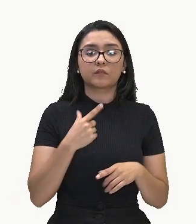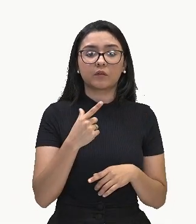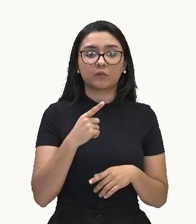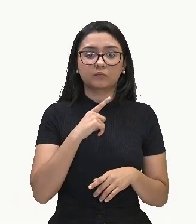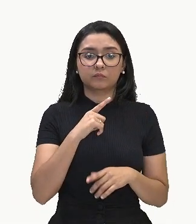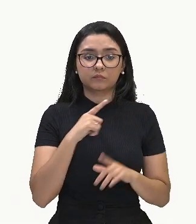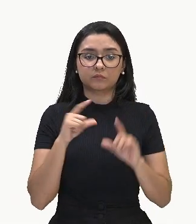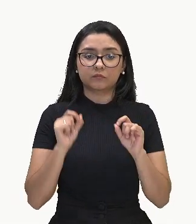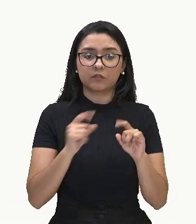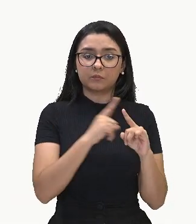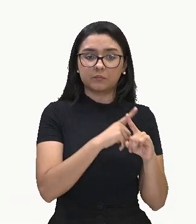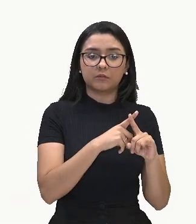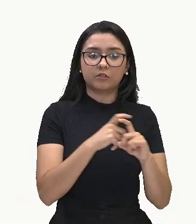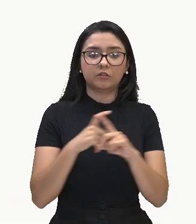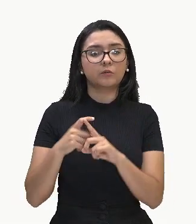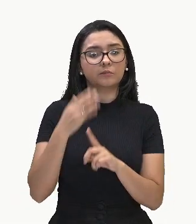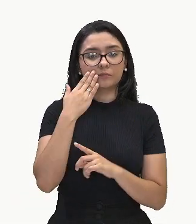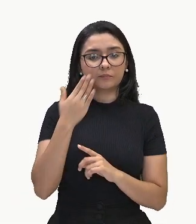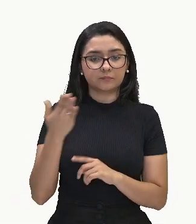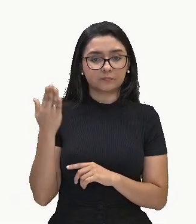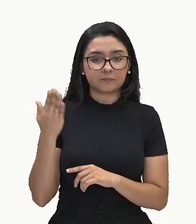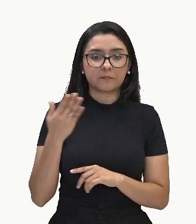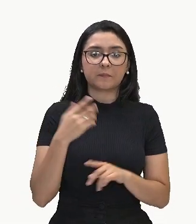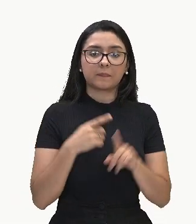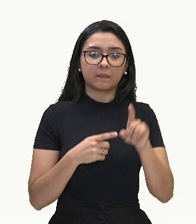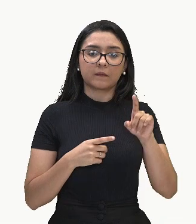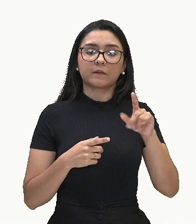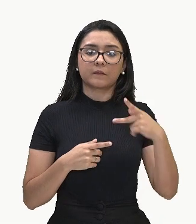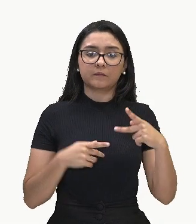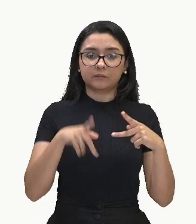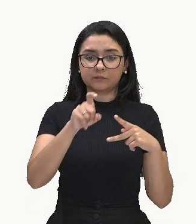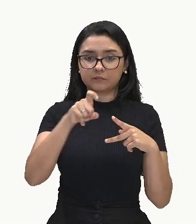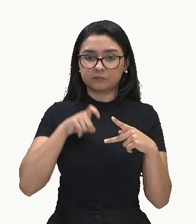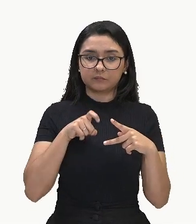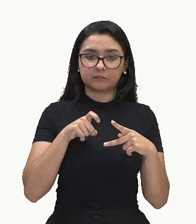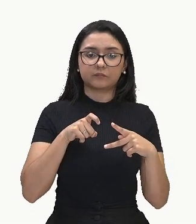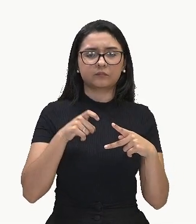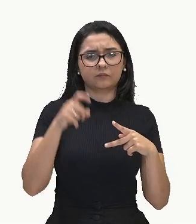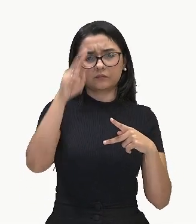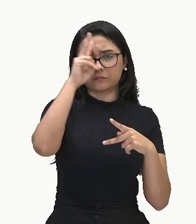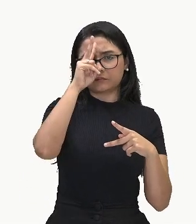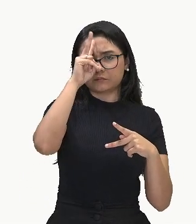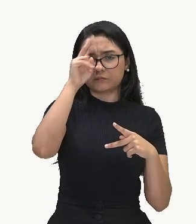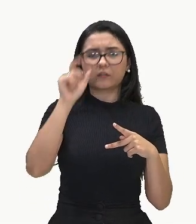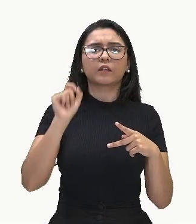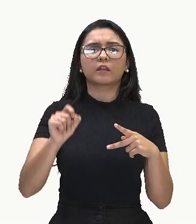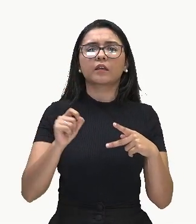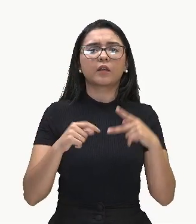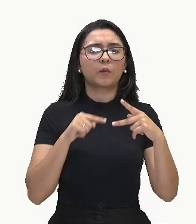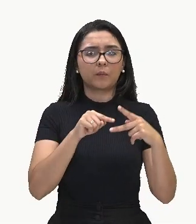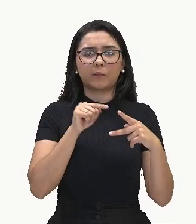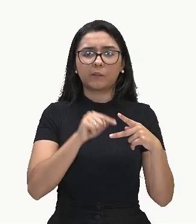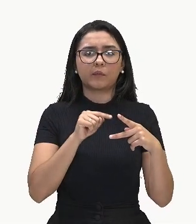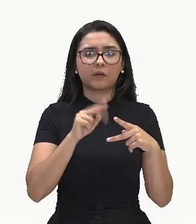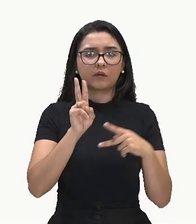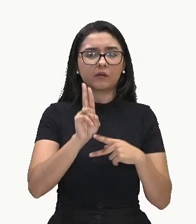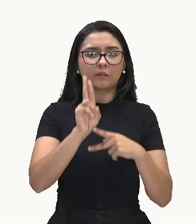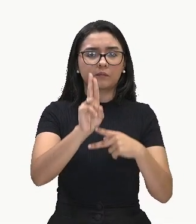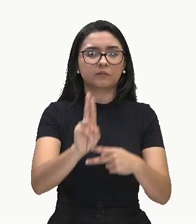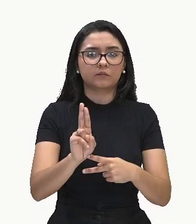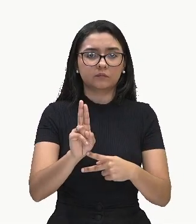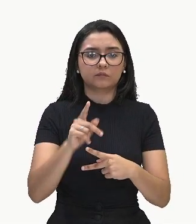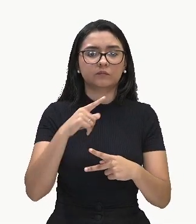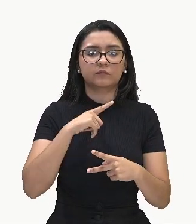P de X. Lembram lá quem era o nosso P de X? P de X é o